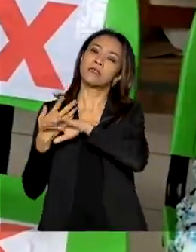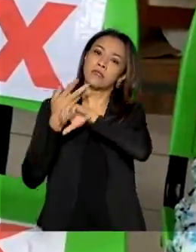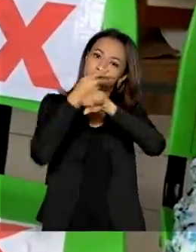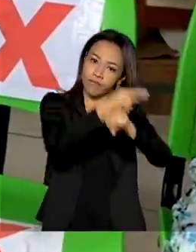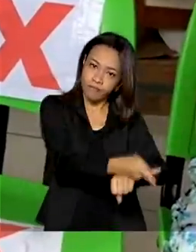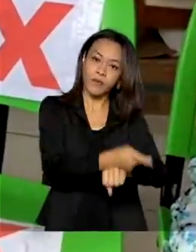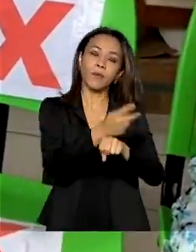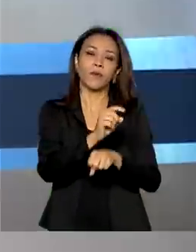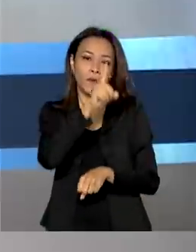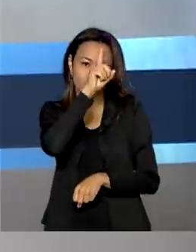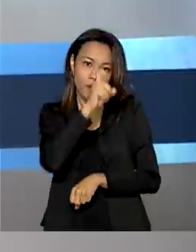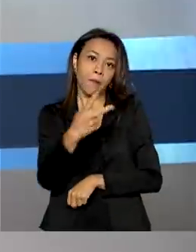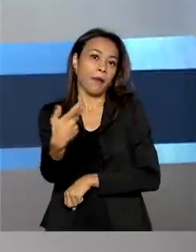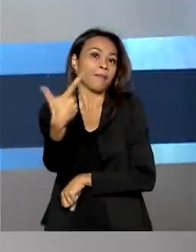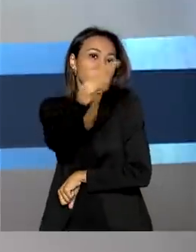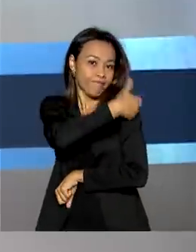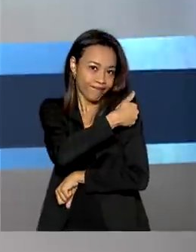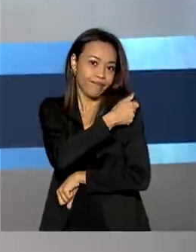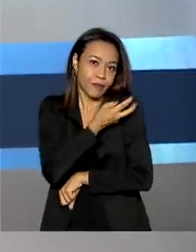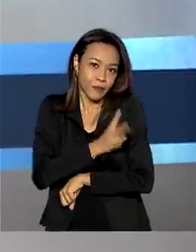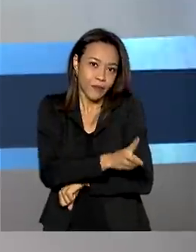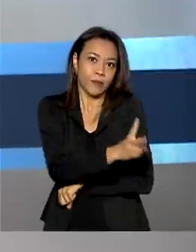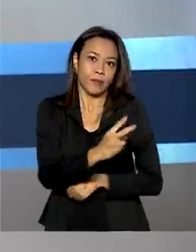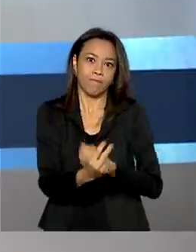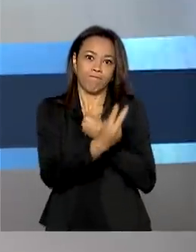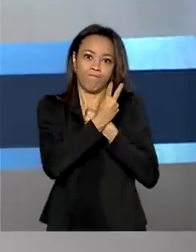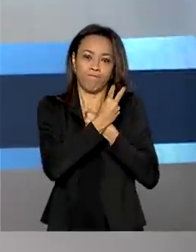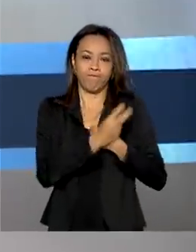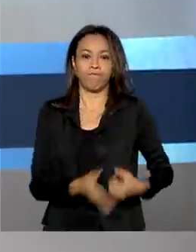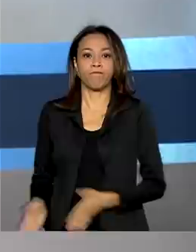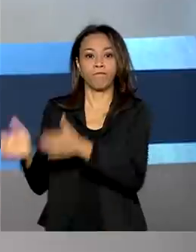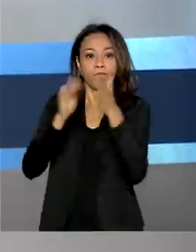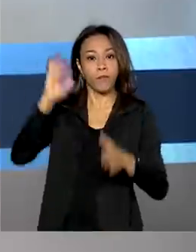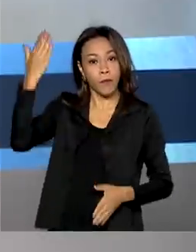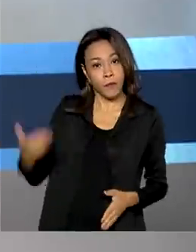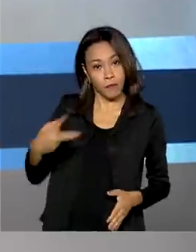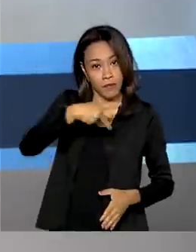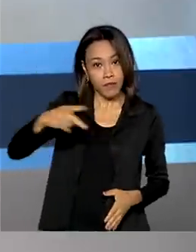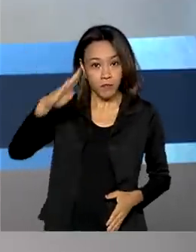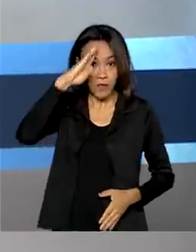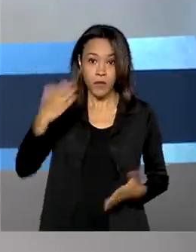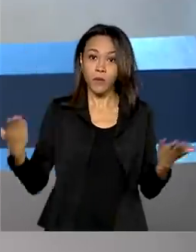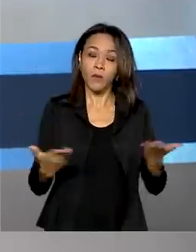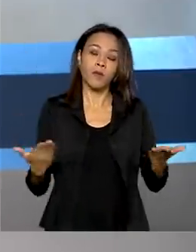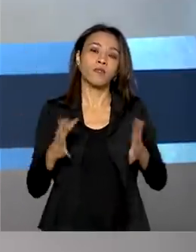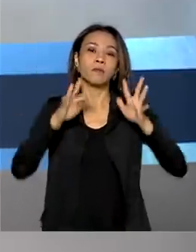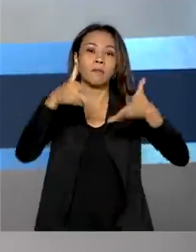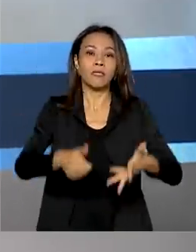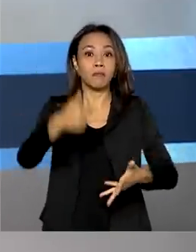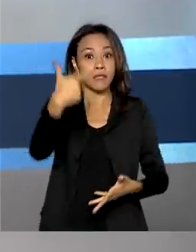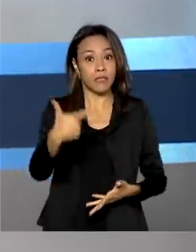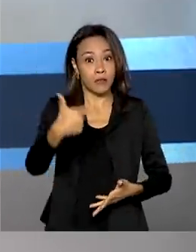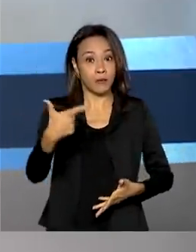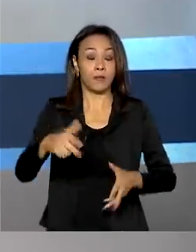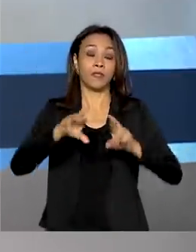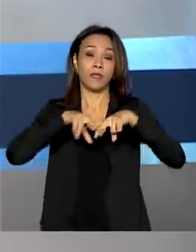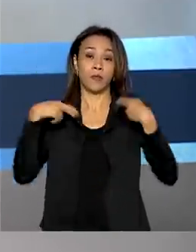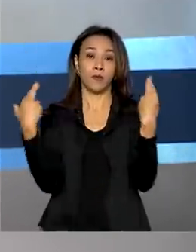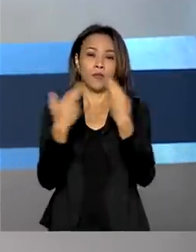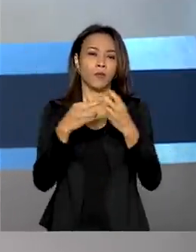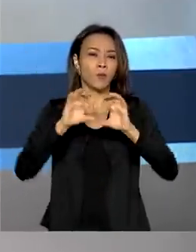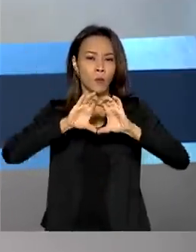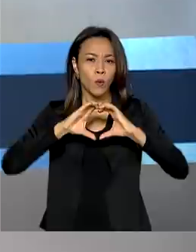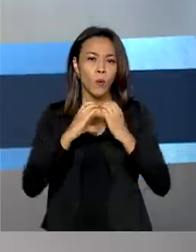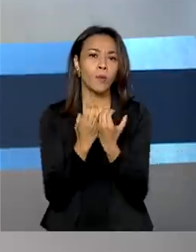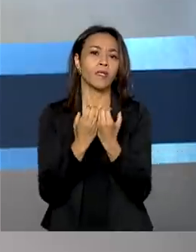eficácia dos imunizantes. Presidente Jair Bolsonaro participa hoje da segunda reunião do Comitê Nacional para Enfrentamento da